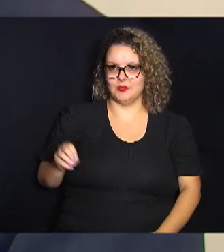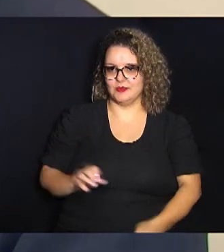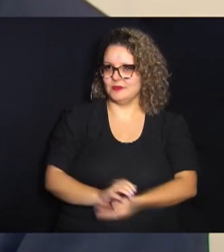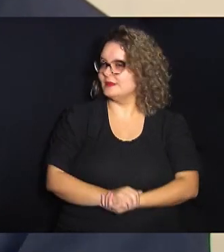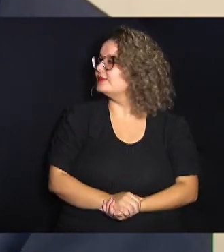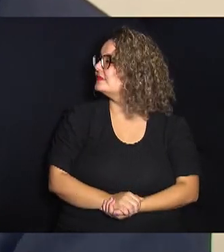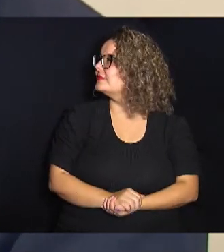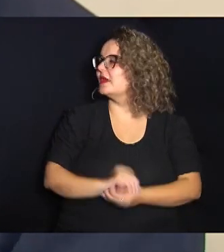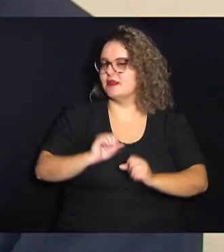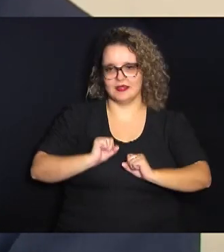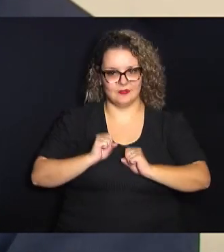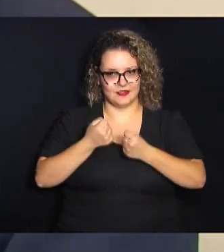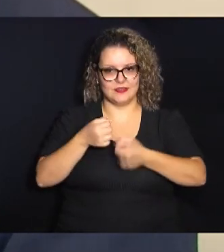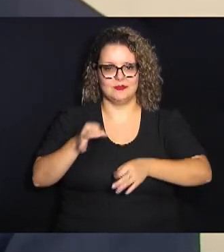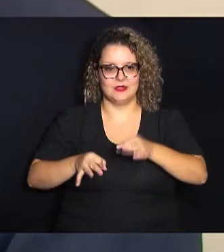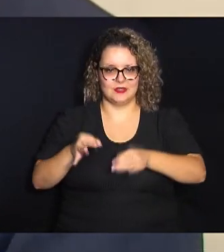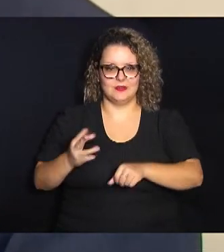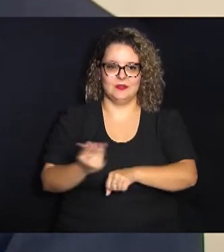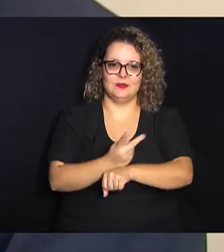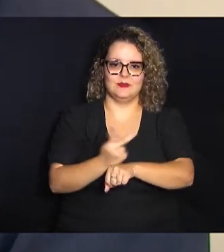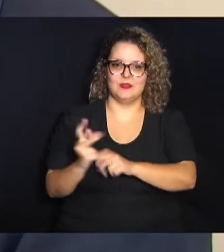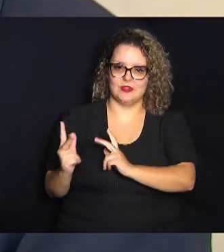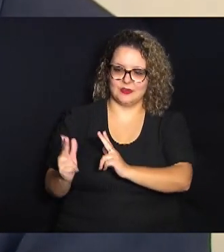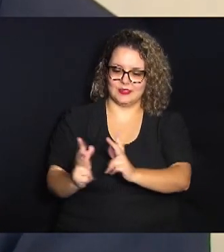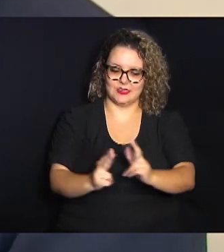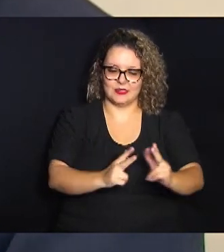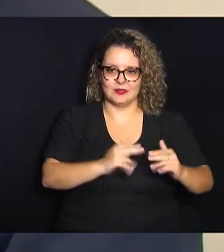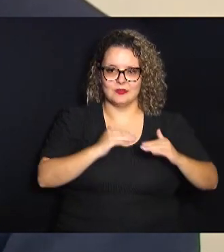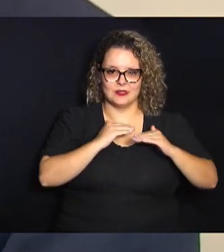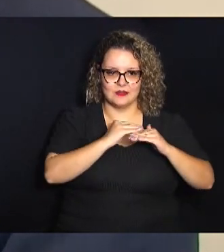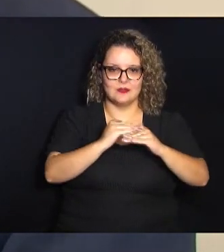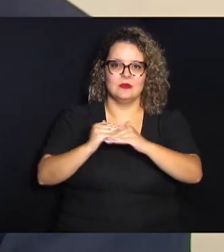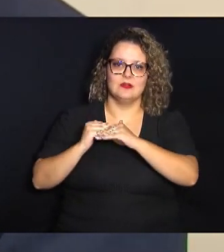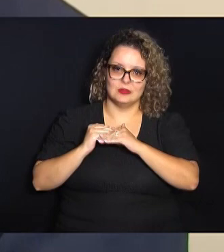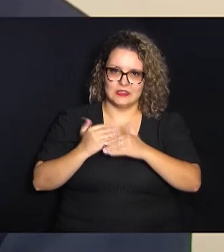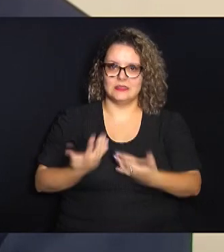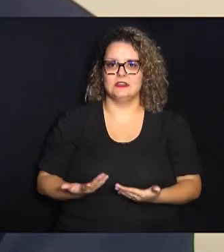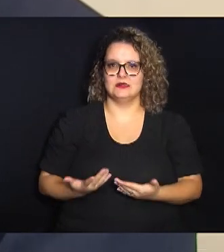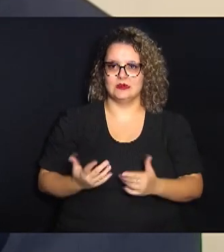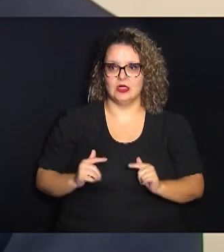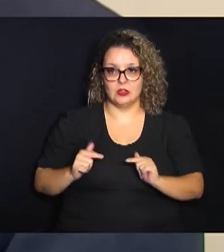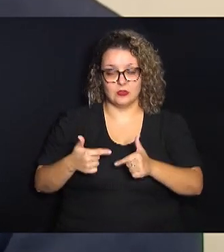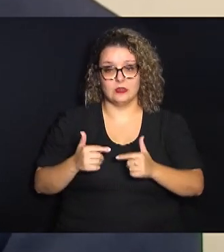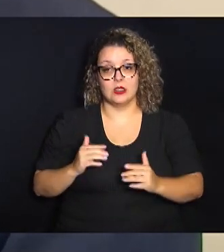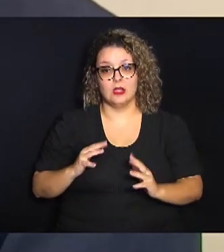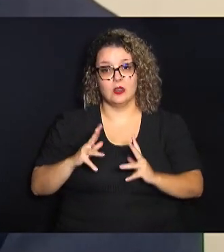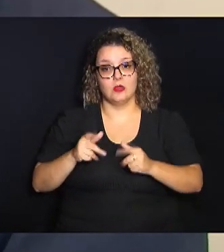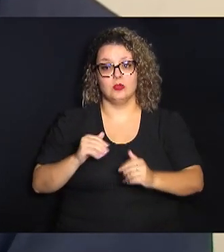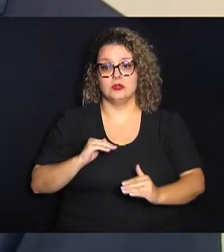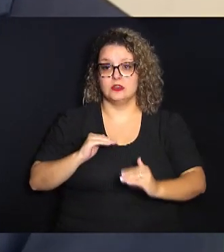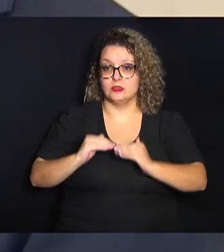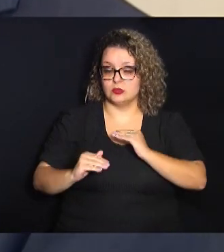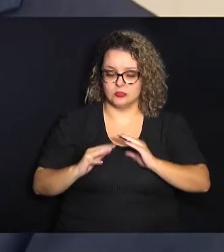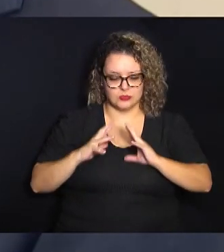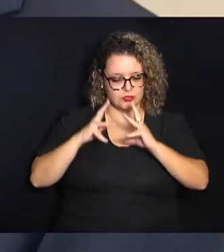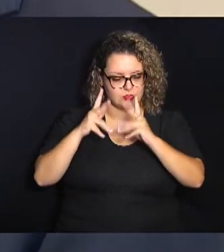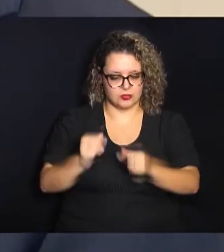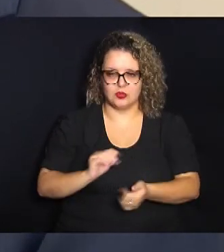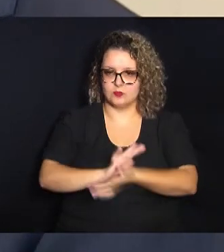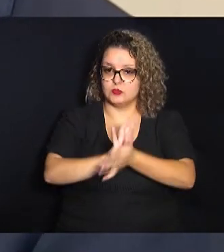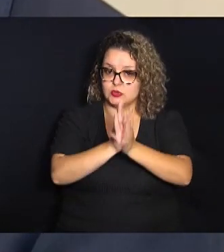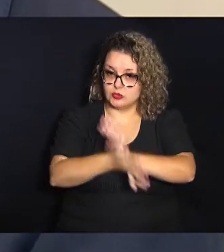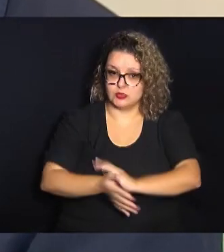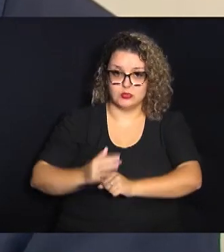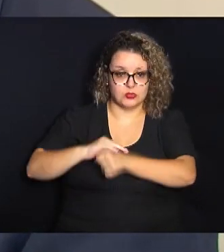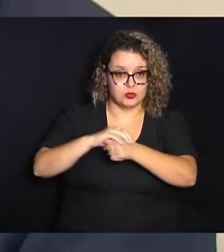da justiça, a busca pela igualdade, né, lutar contra toda forma de opressão, garantia de